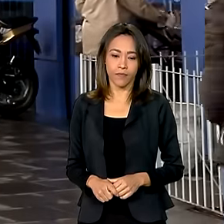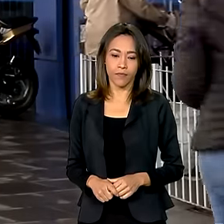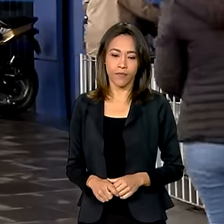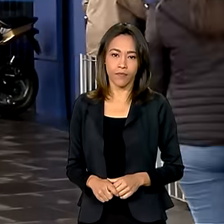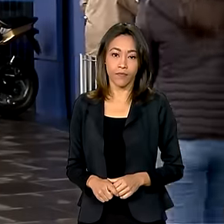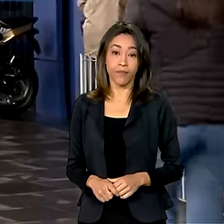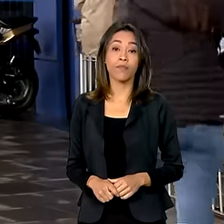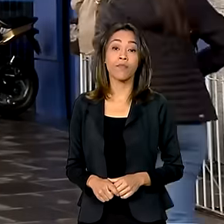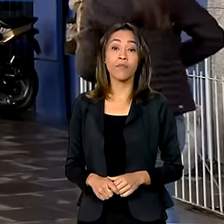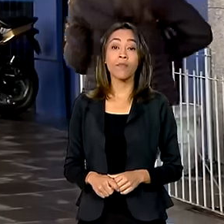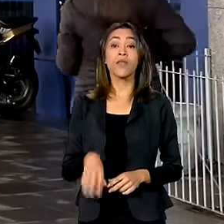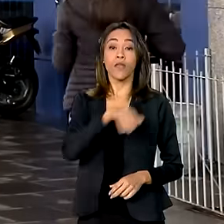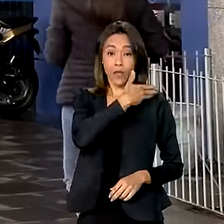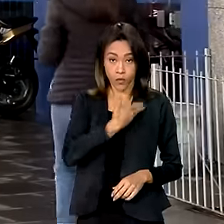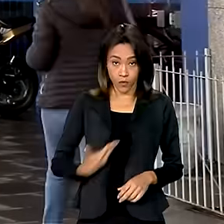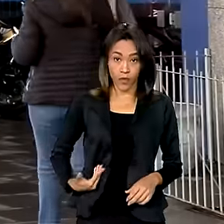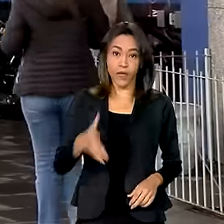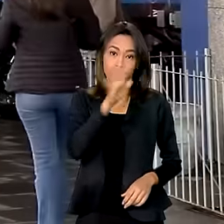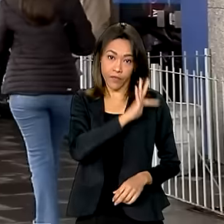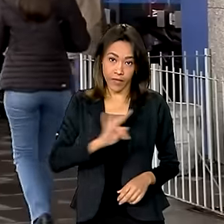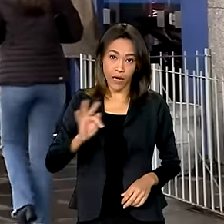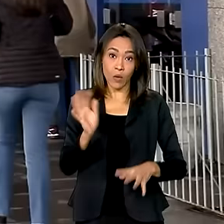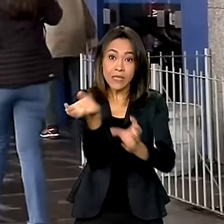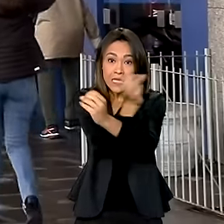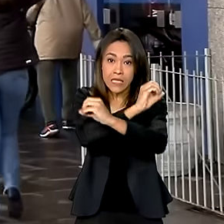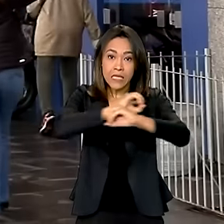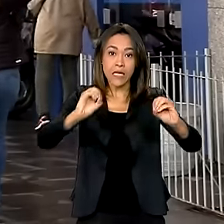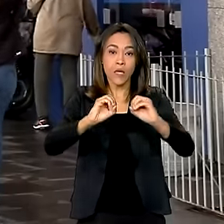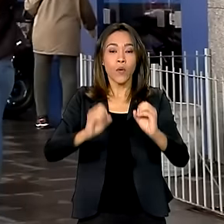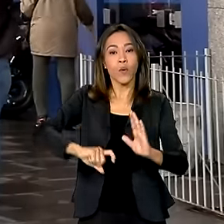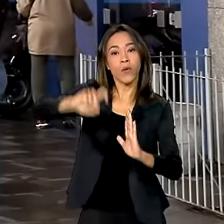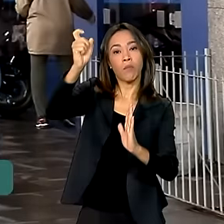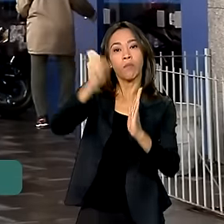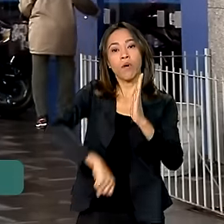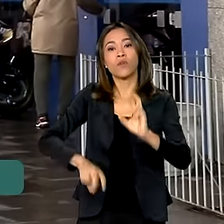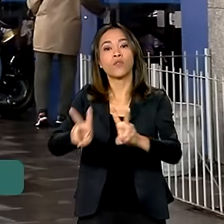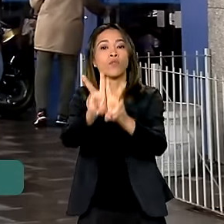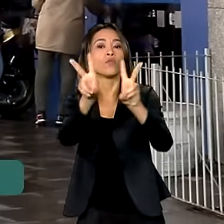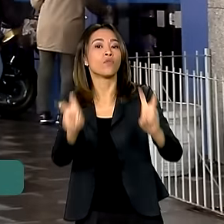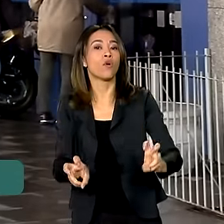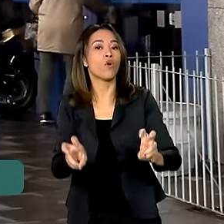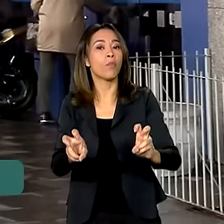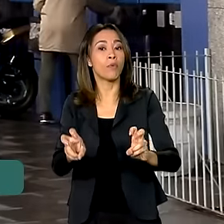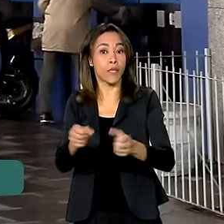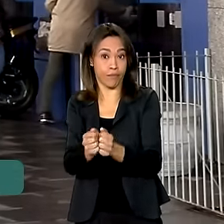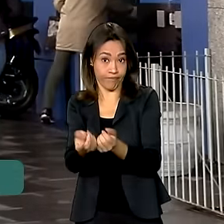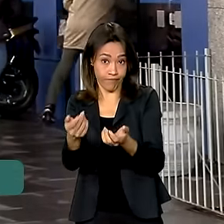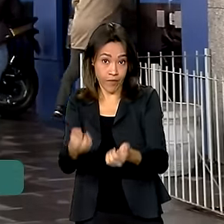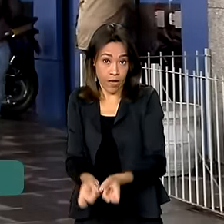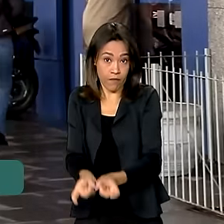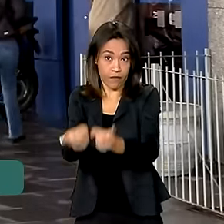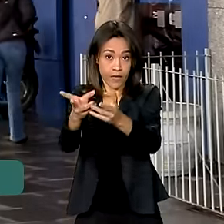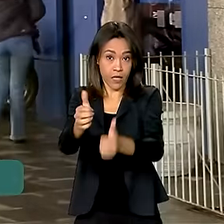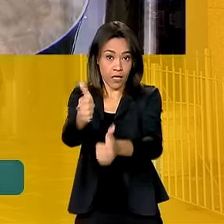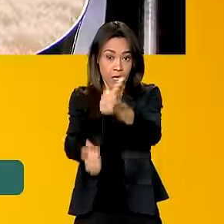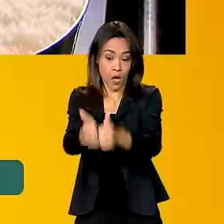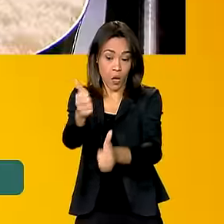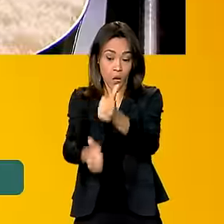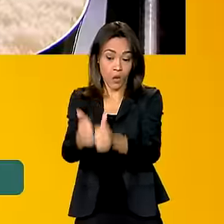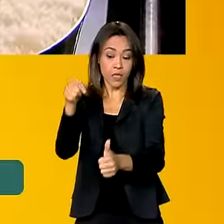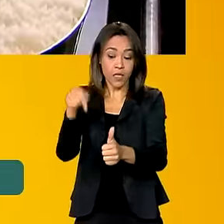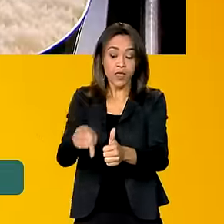E o governo federal zerou os impostos sobre a importação de arroz. Essa medida é para evitar o